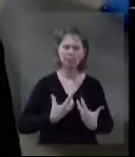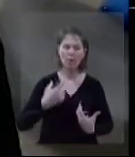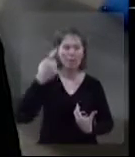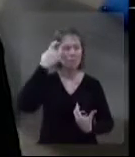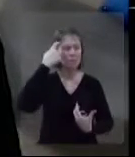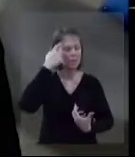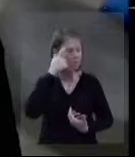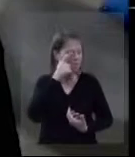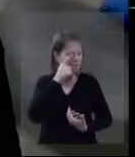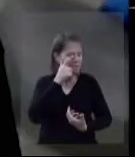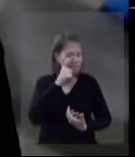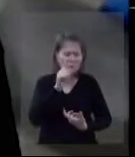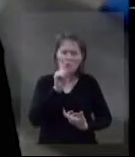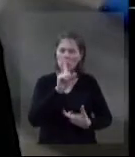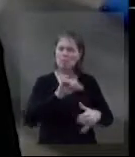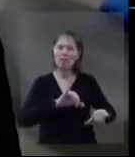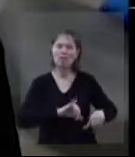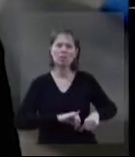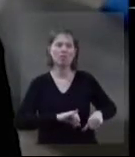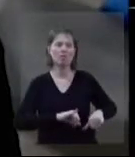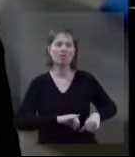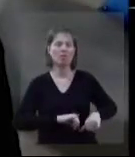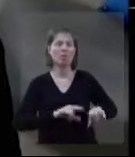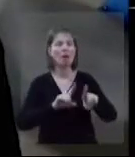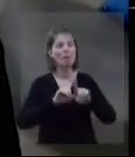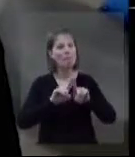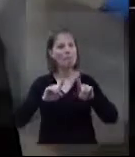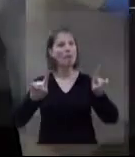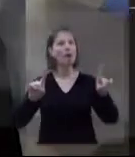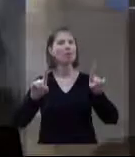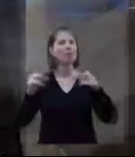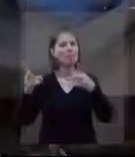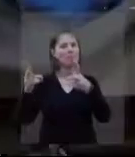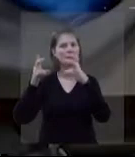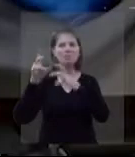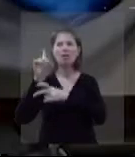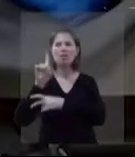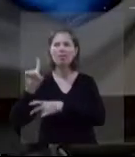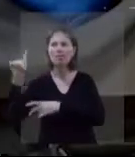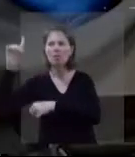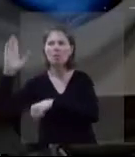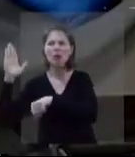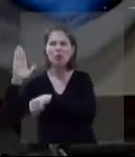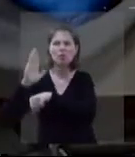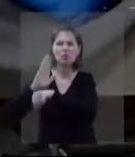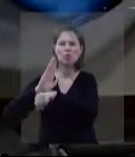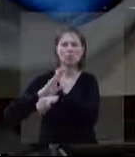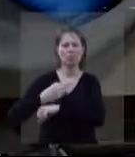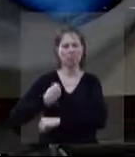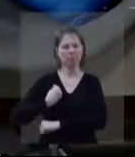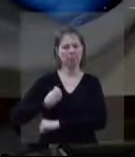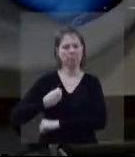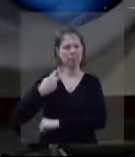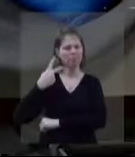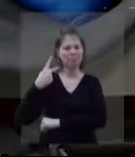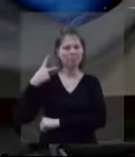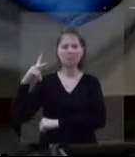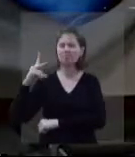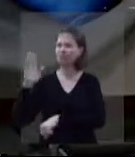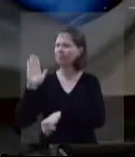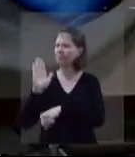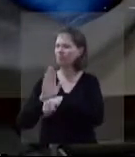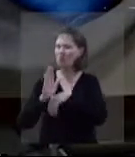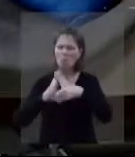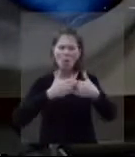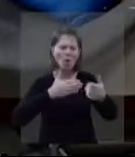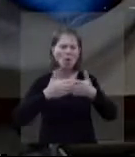pensamos que não podemos suportar tanto sofrimento? Mas logo percebemos a ação de Deus e a presença dEle nos